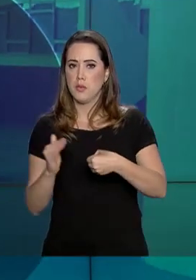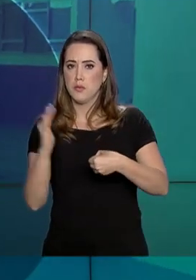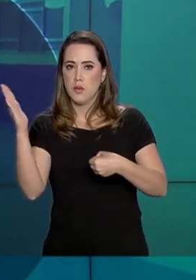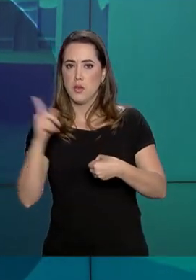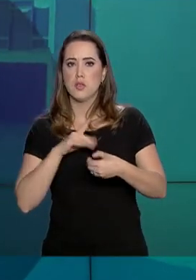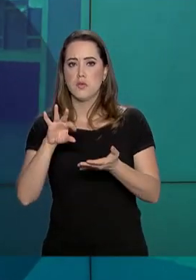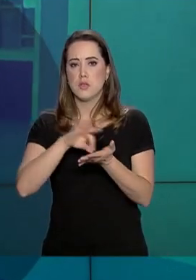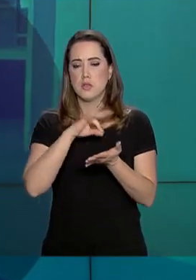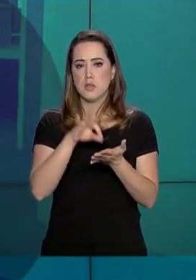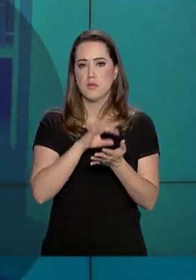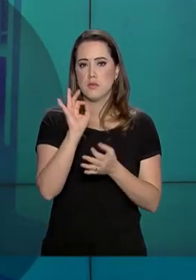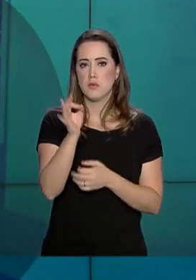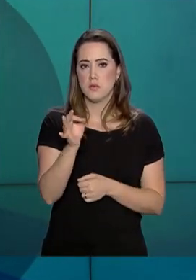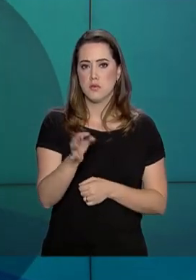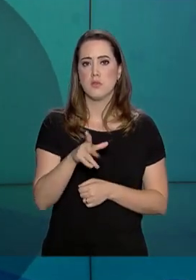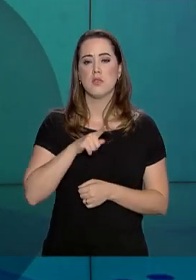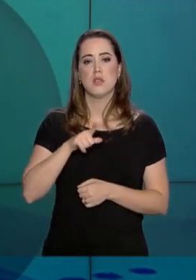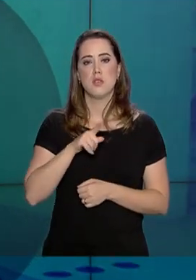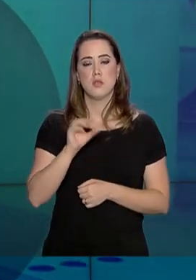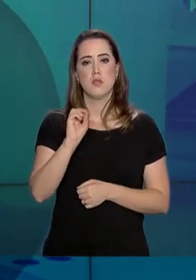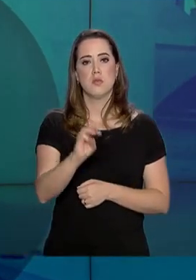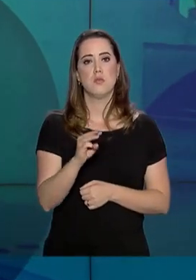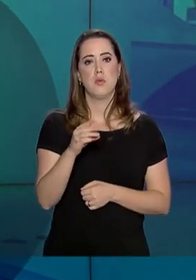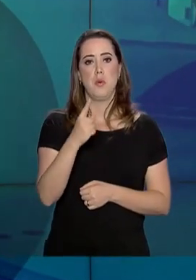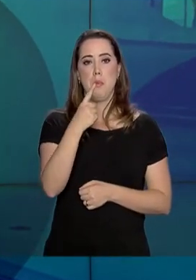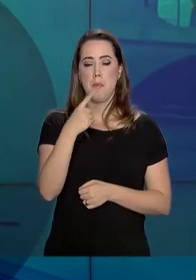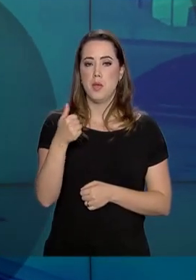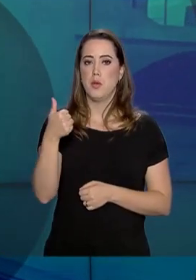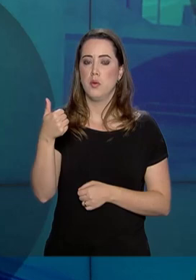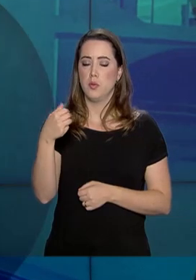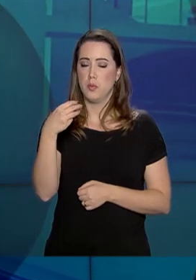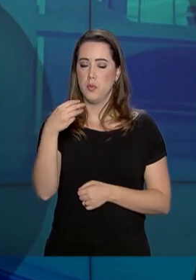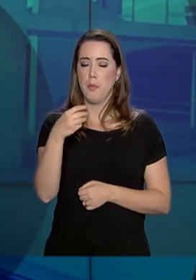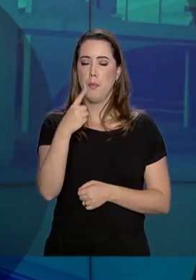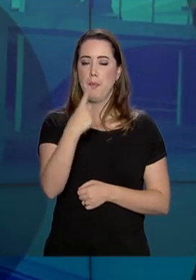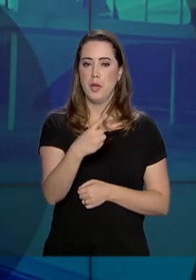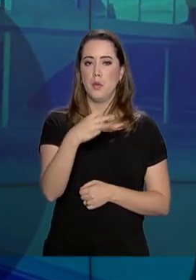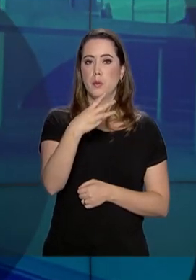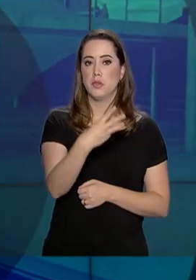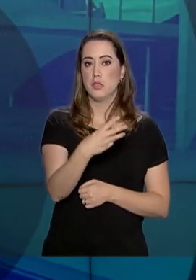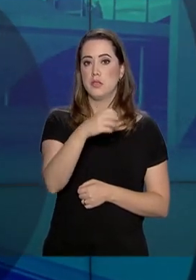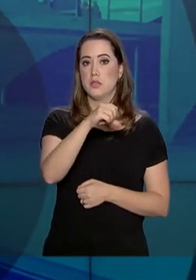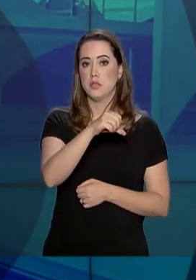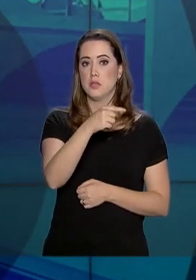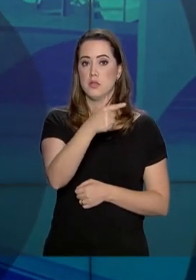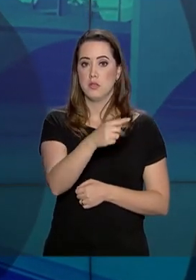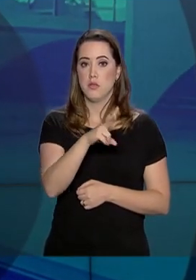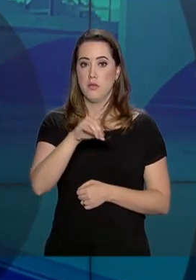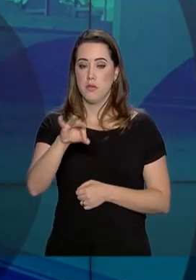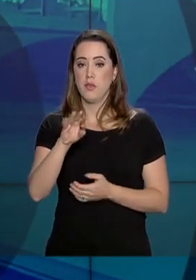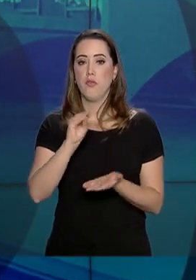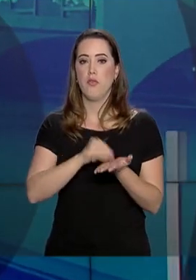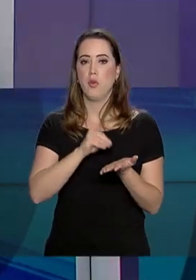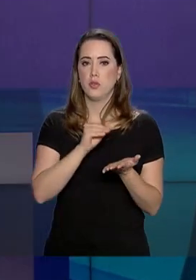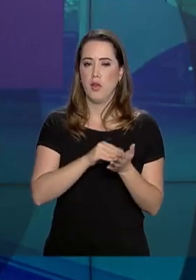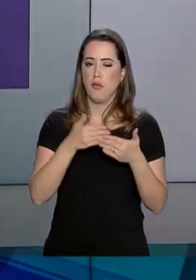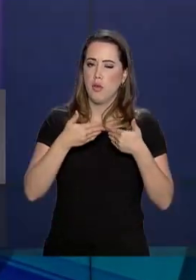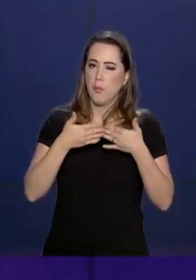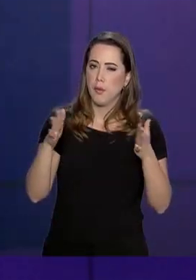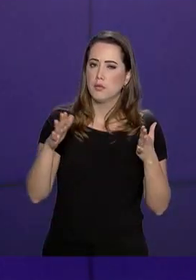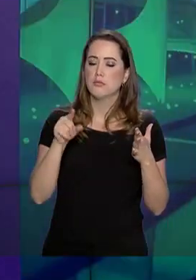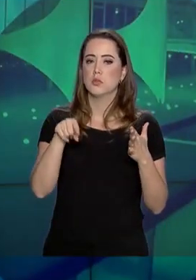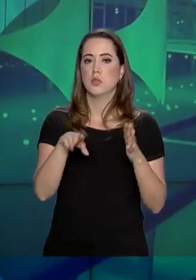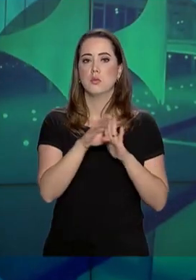tiveram as inscrições validadas, selecionaram as 1.397 vagas que ainda estavam abertas no